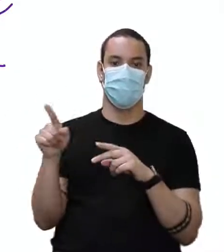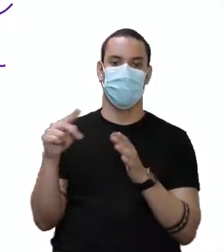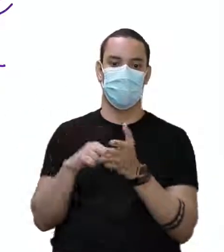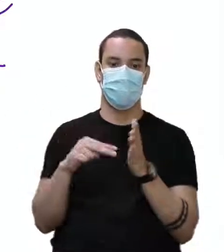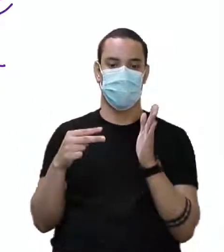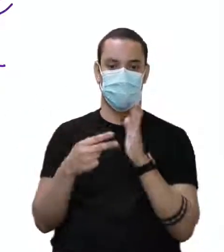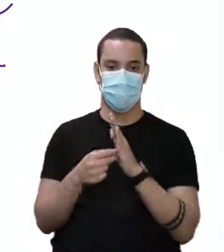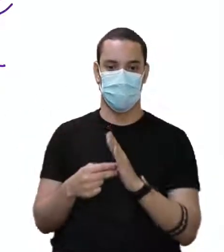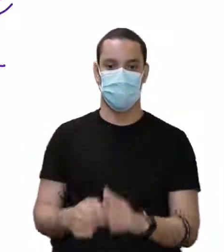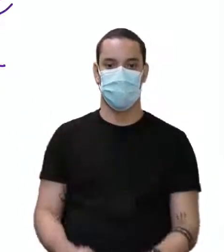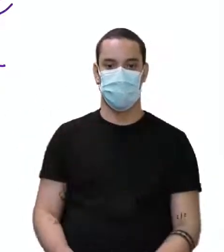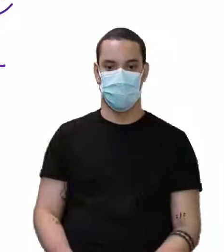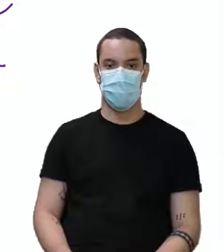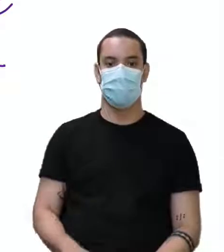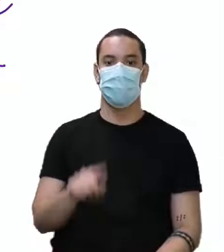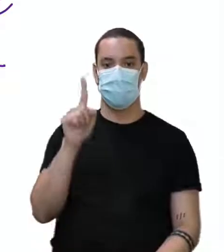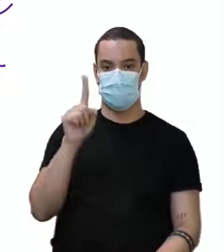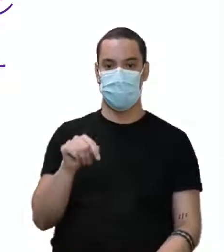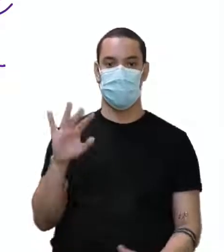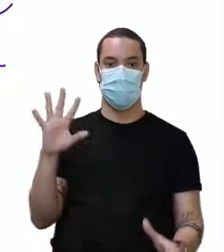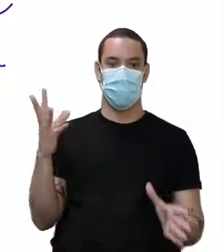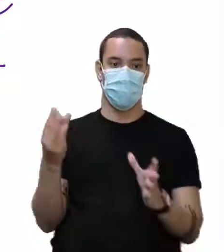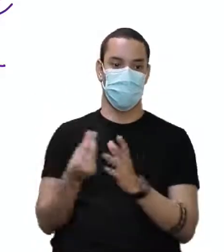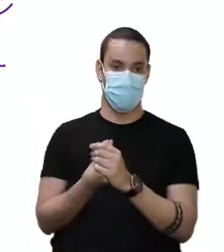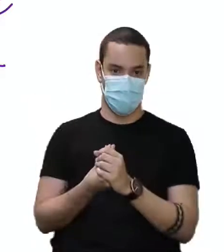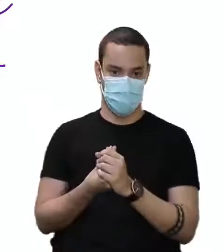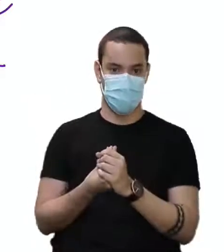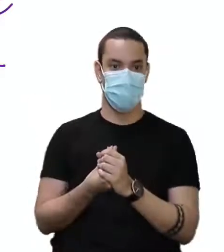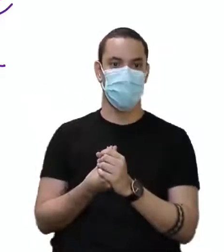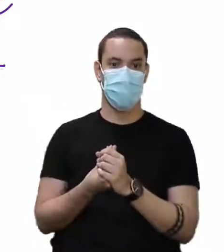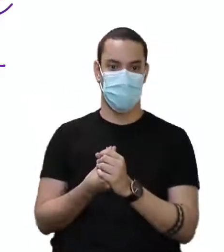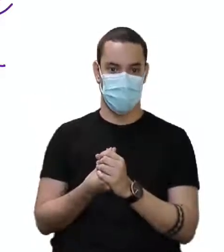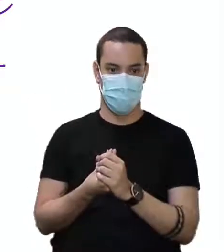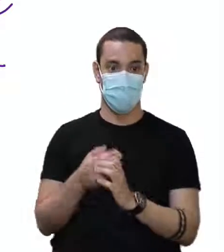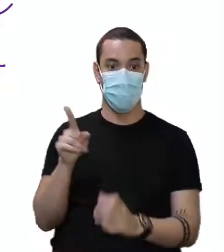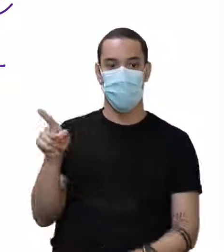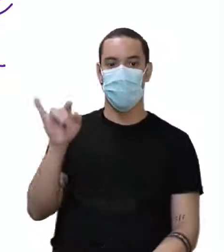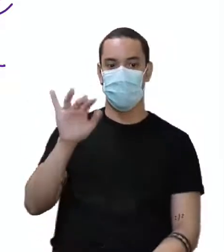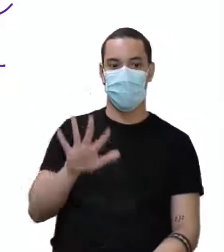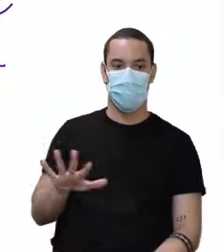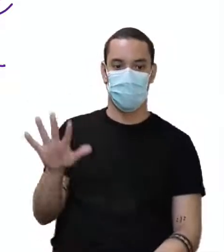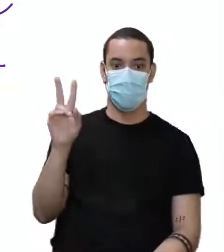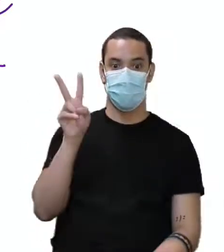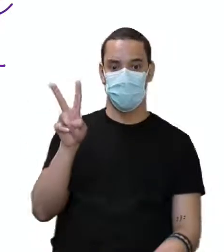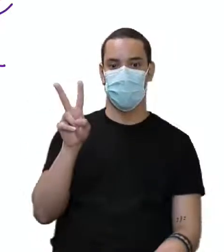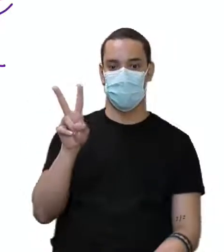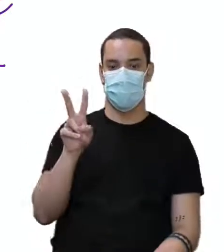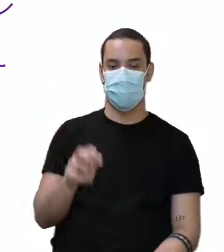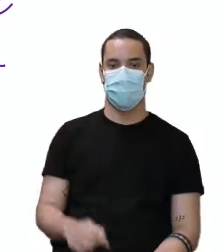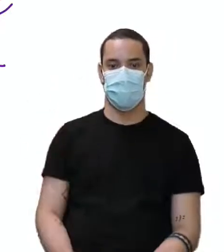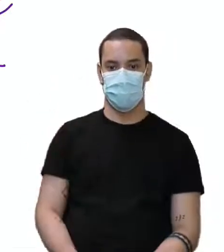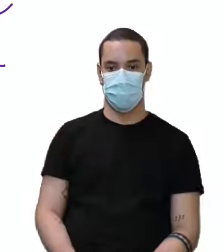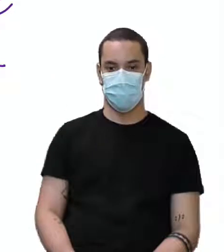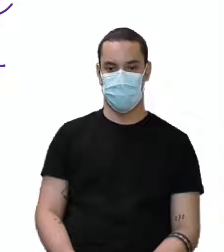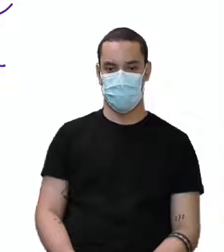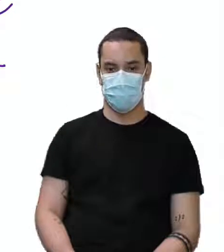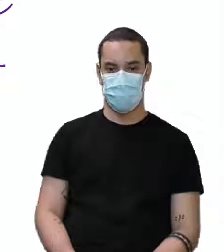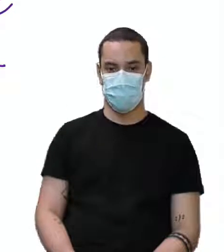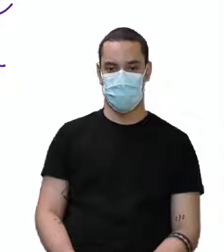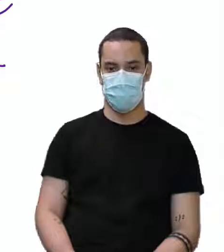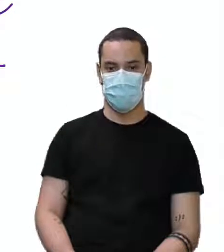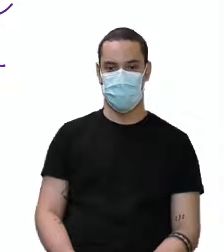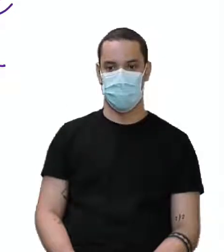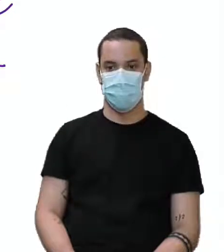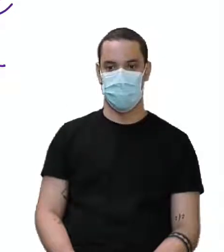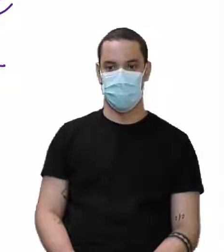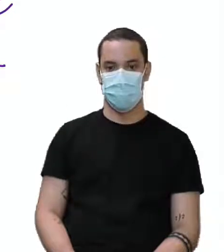se trata de quê? Se trata de plural. Então, são dois irmãos. Olha para a imagem aí. Dois. Então, vamos supor que são duas irmãs aqui. Essa